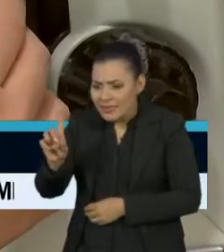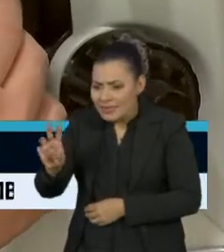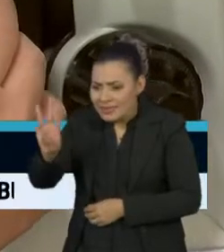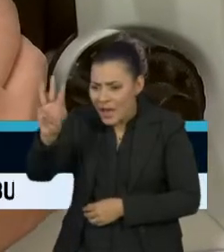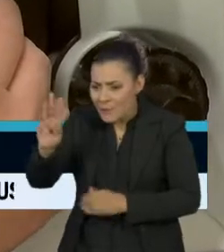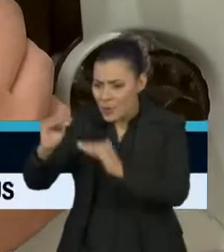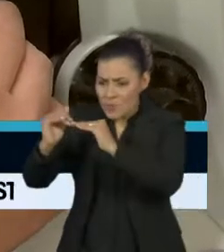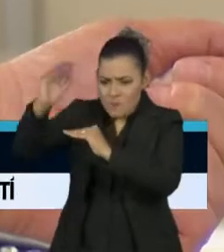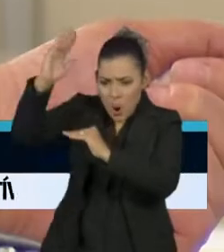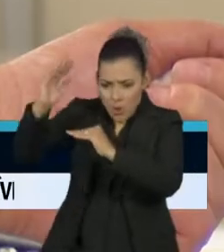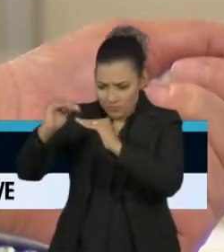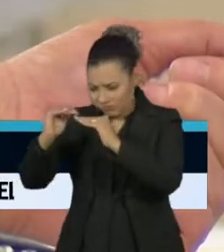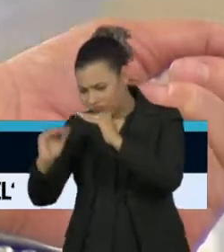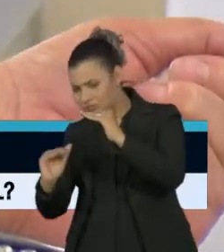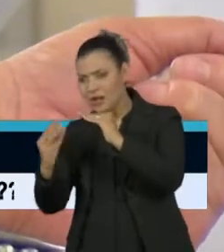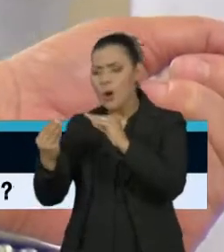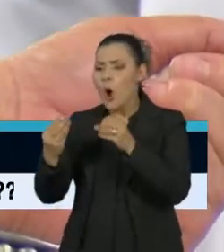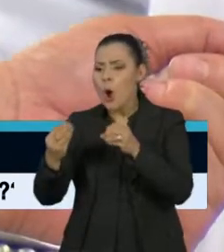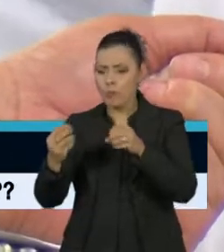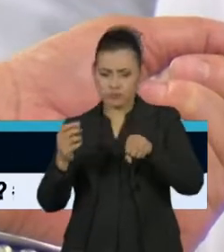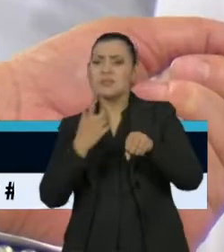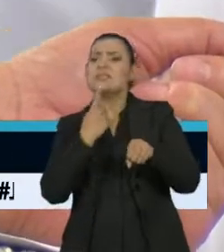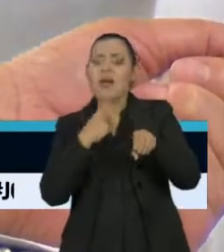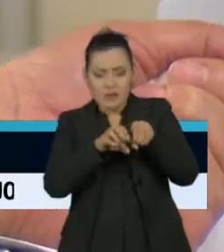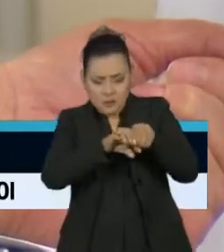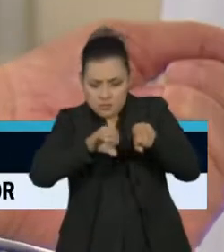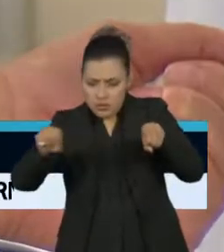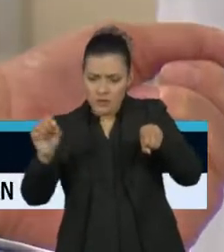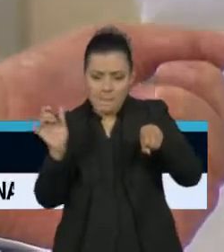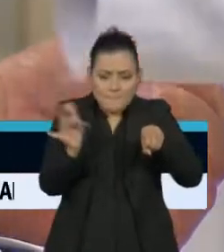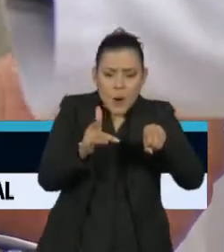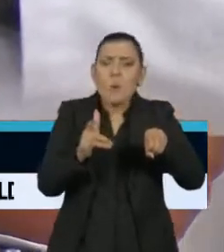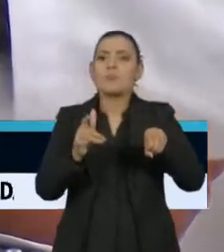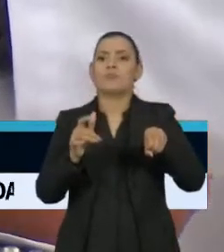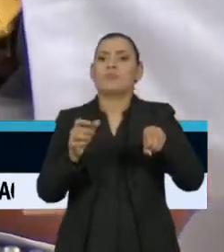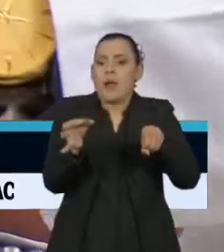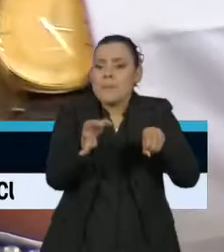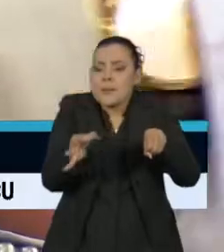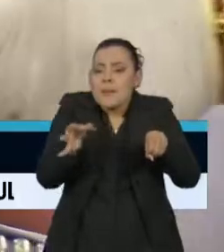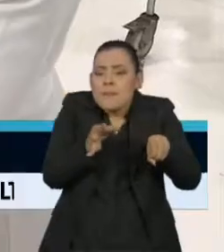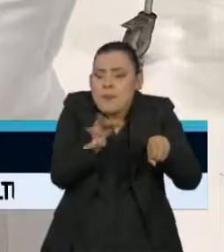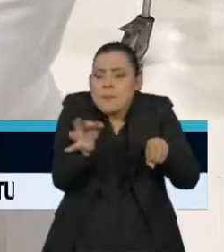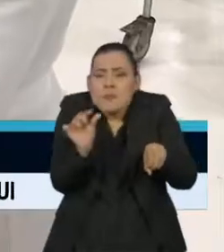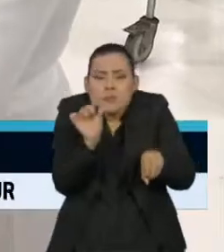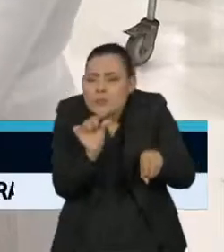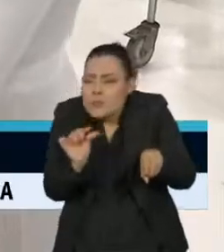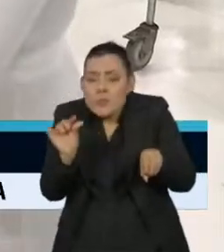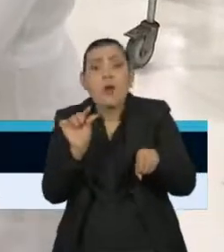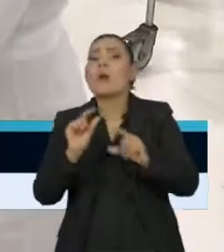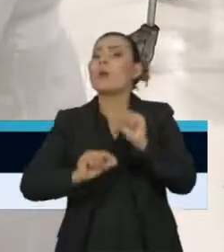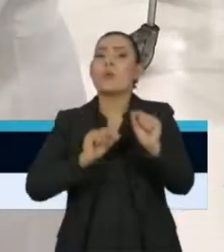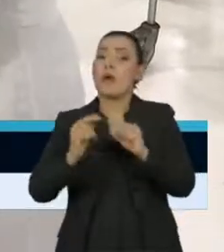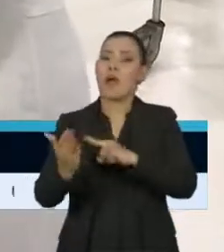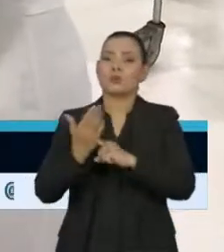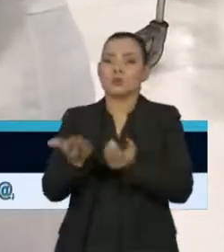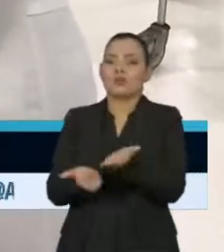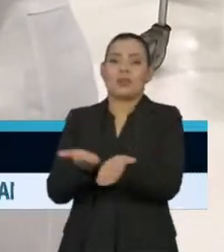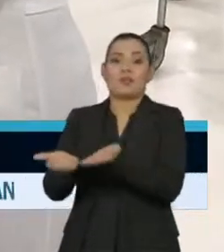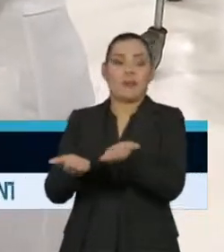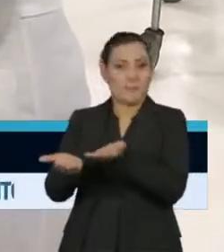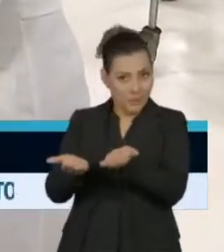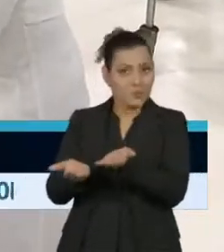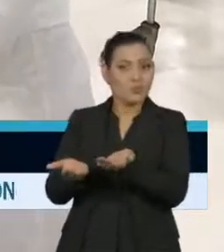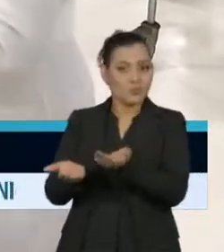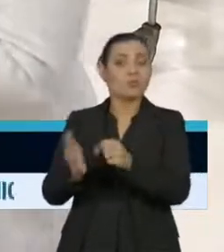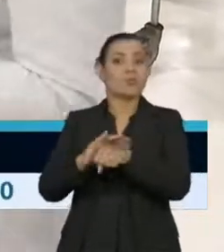diferença no tamanho dos glóbulos vermelhos. A esperança é que a descoberta ajude na busca por um tratamento